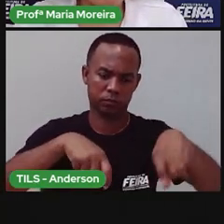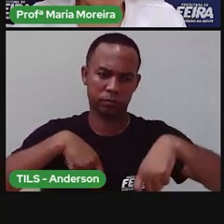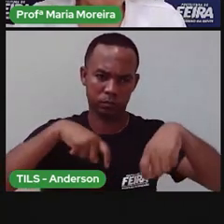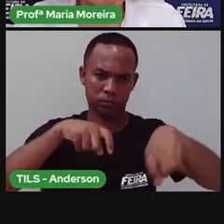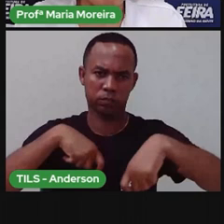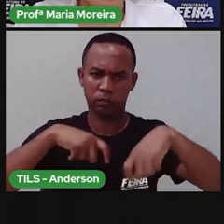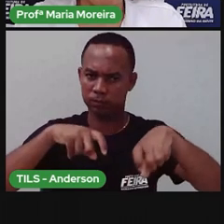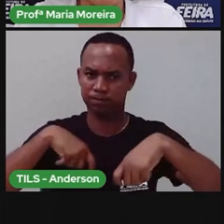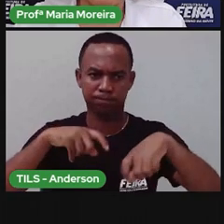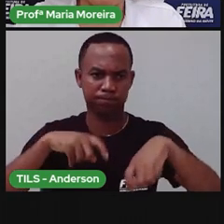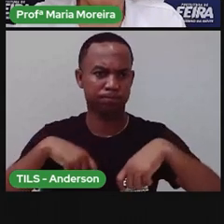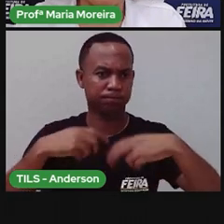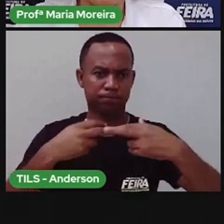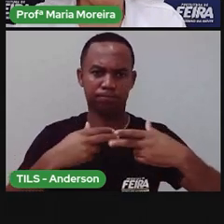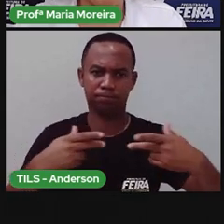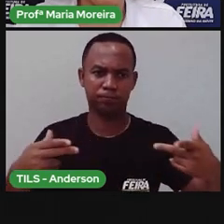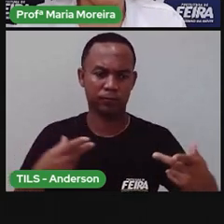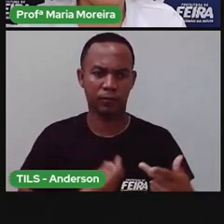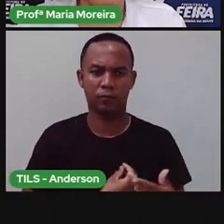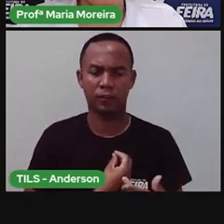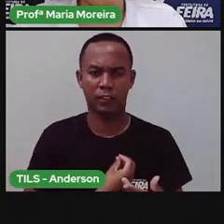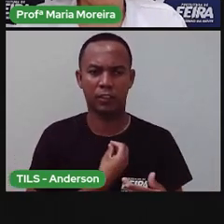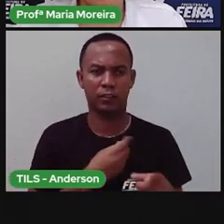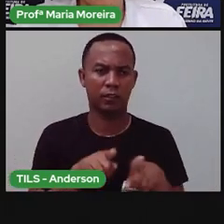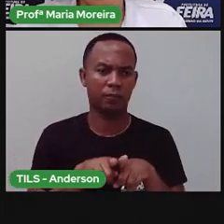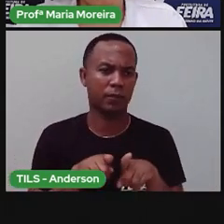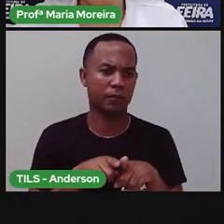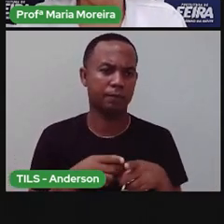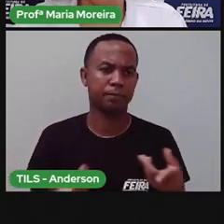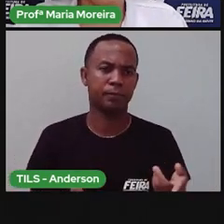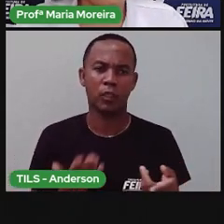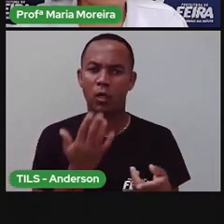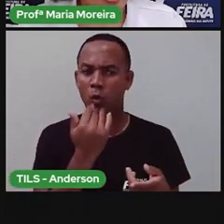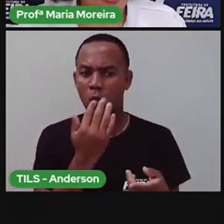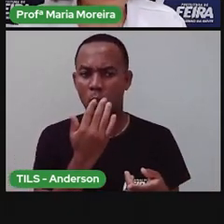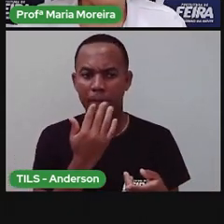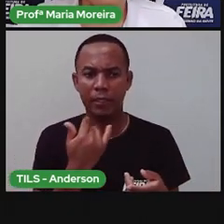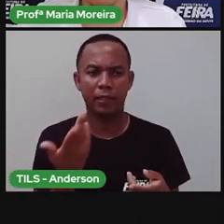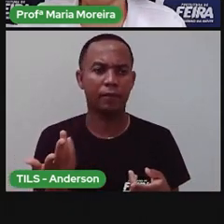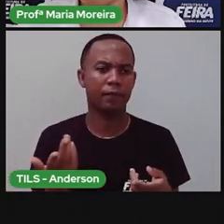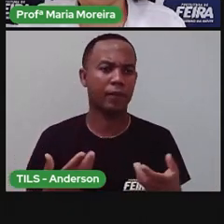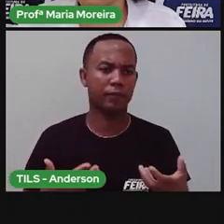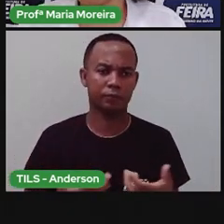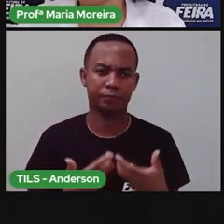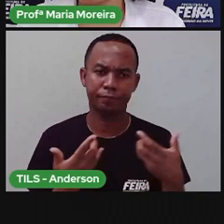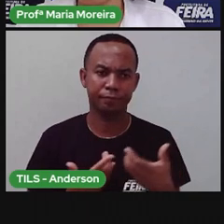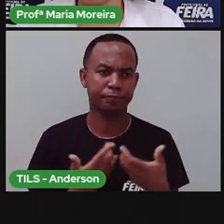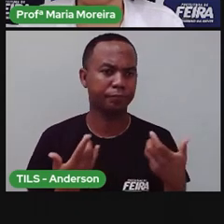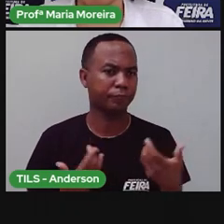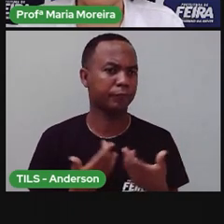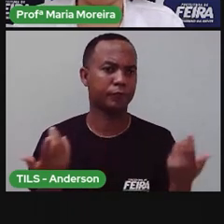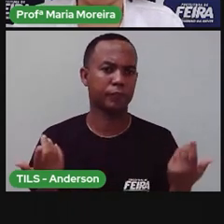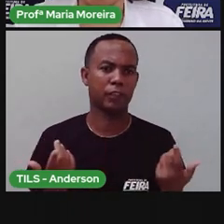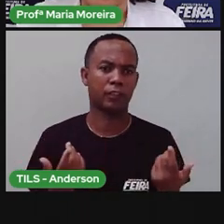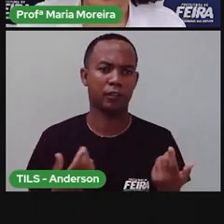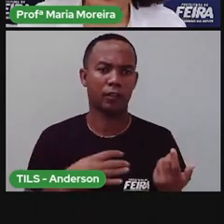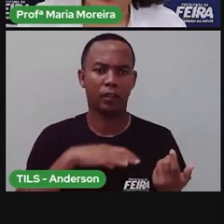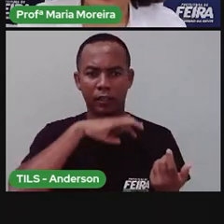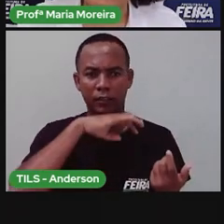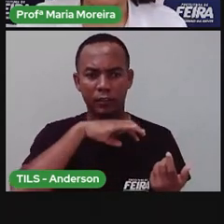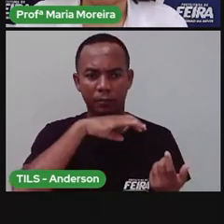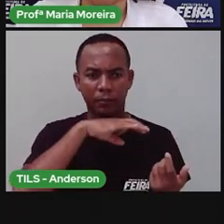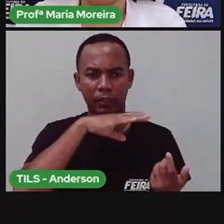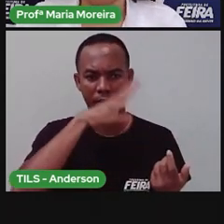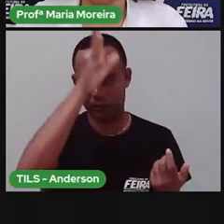vários seres vivos que a gente utiliza na nossa alimentação. Os vegetais, as frutas, os próprios animais, como a